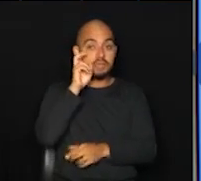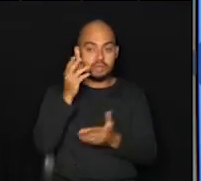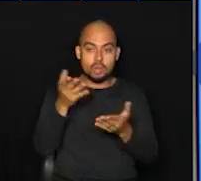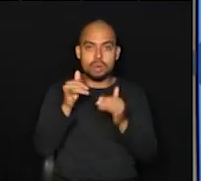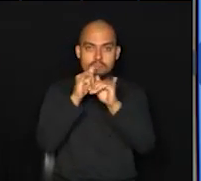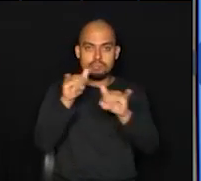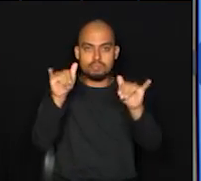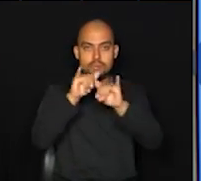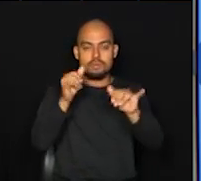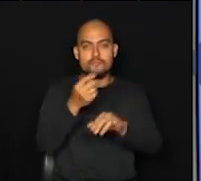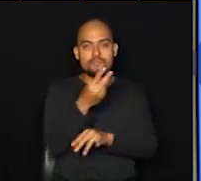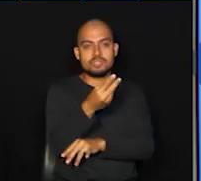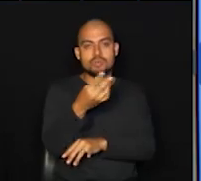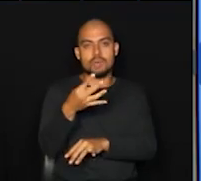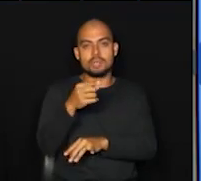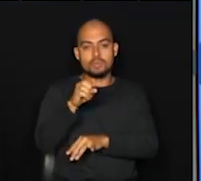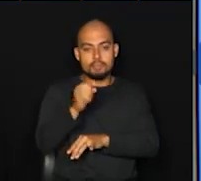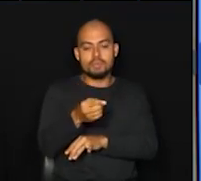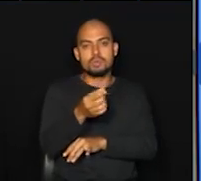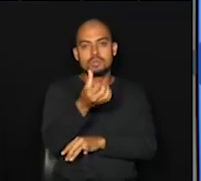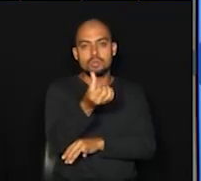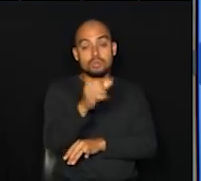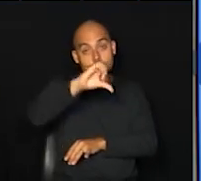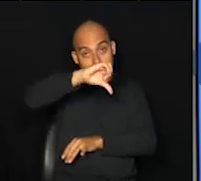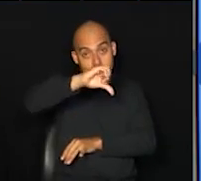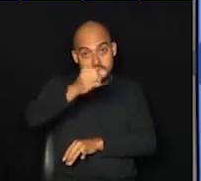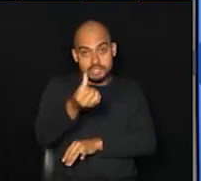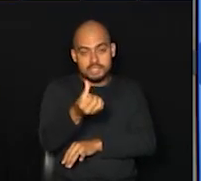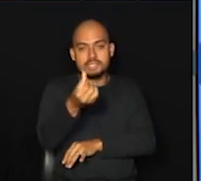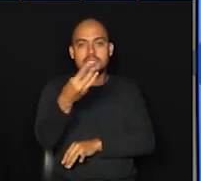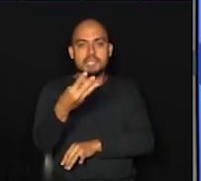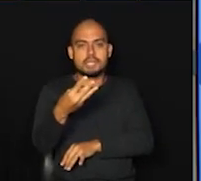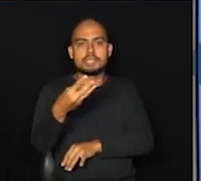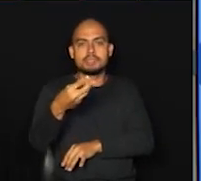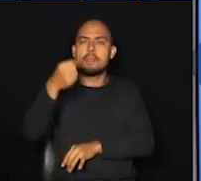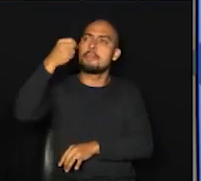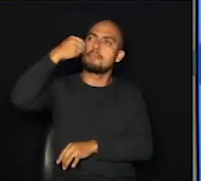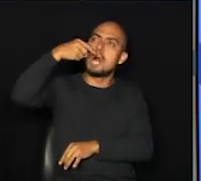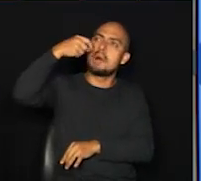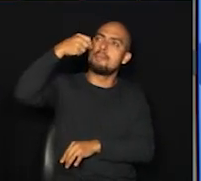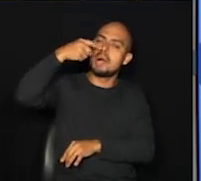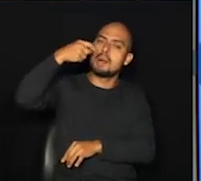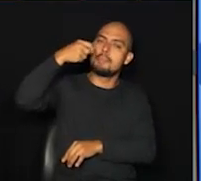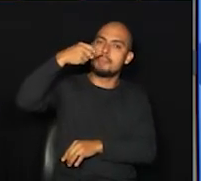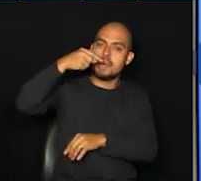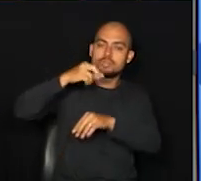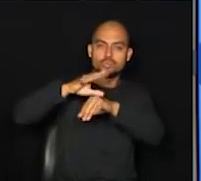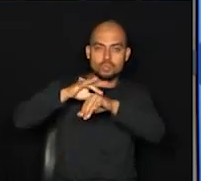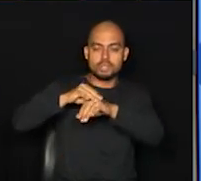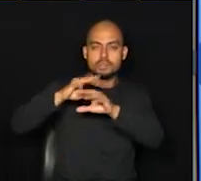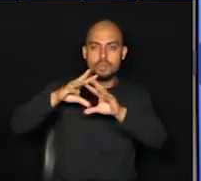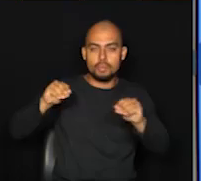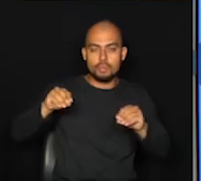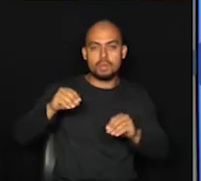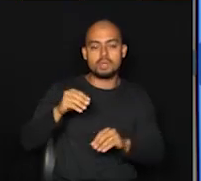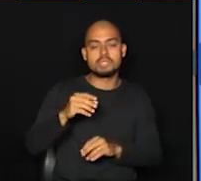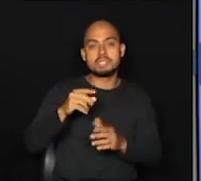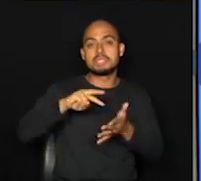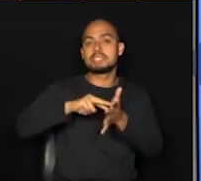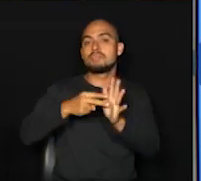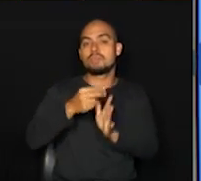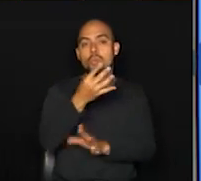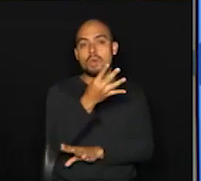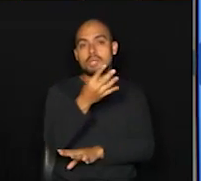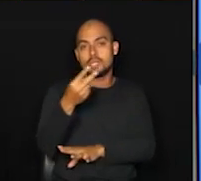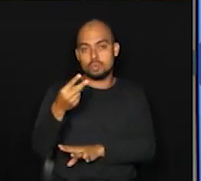.963 doses da vacina contra a poliomielite foram ministradas, sendo aí 42,5% da meta